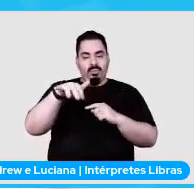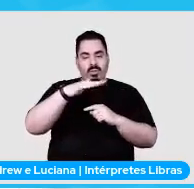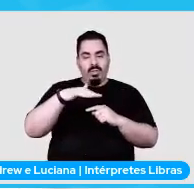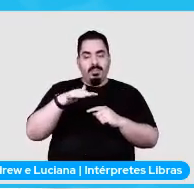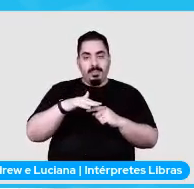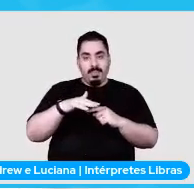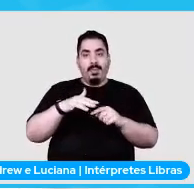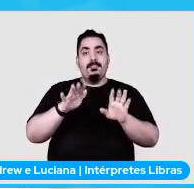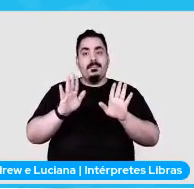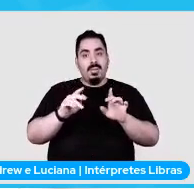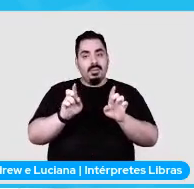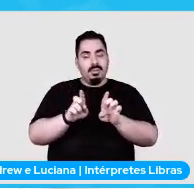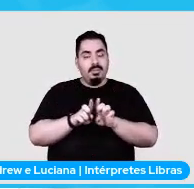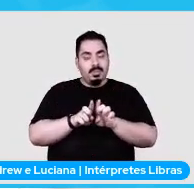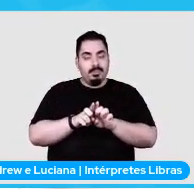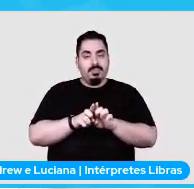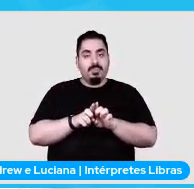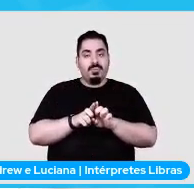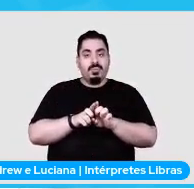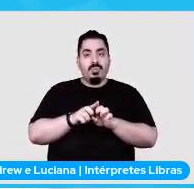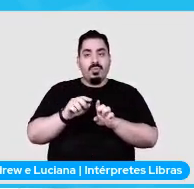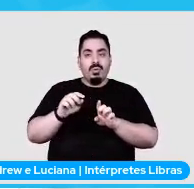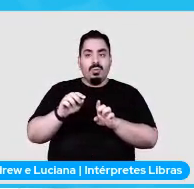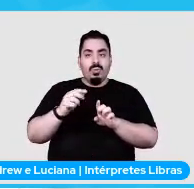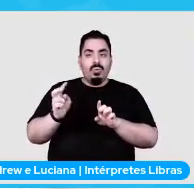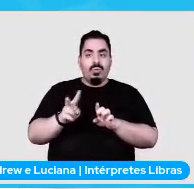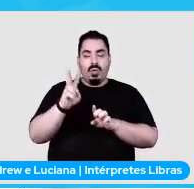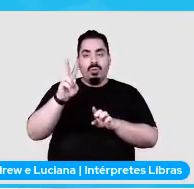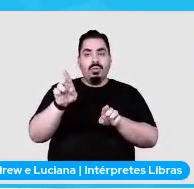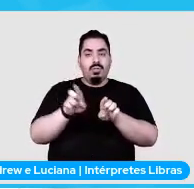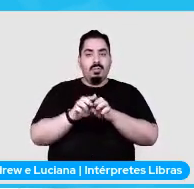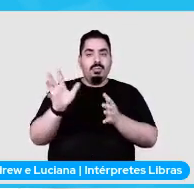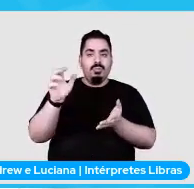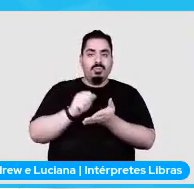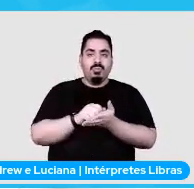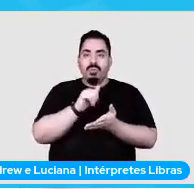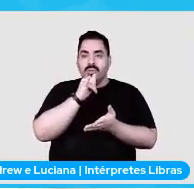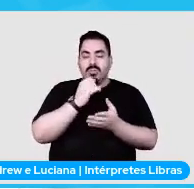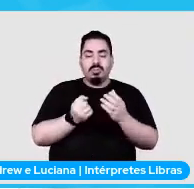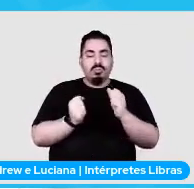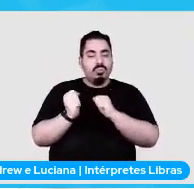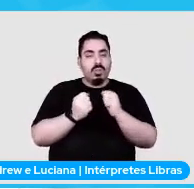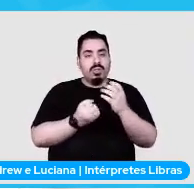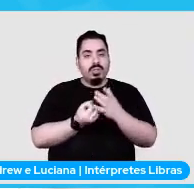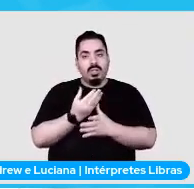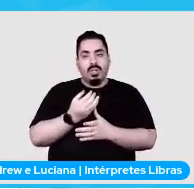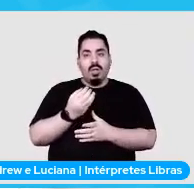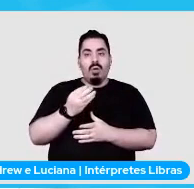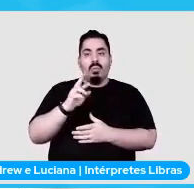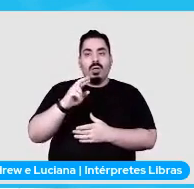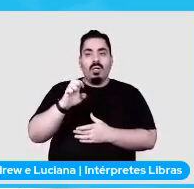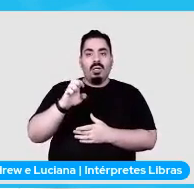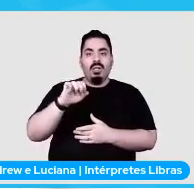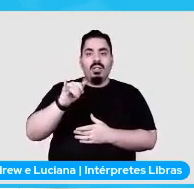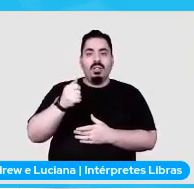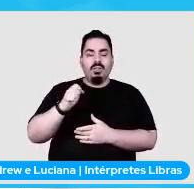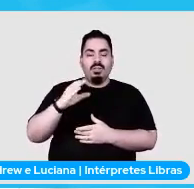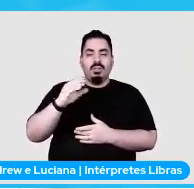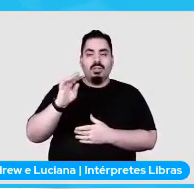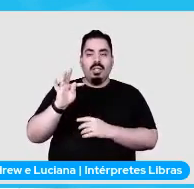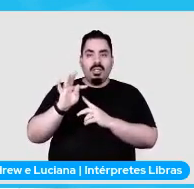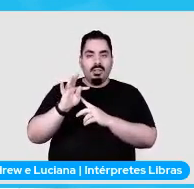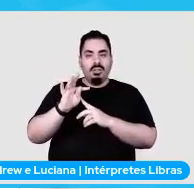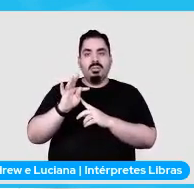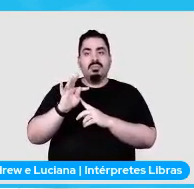os valores são preenchidos com n são preenchidos deles por exemplo tu pode criar uma rejex para validar telefone por exemplo o campo de